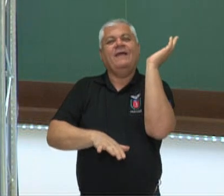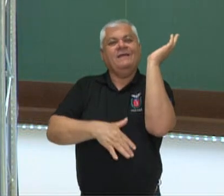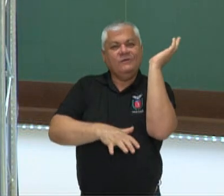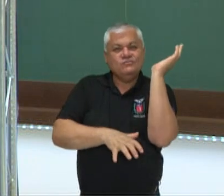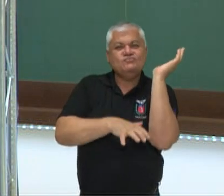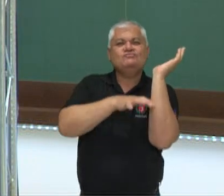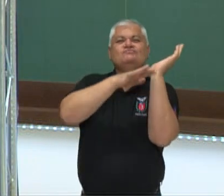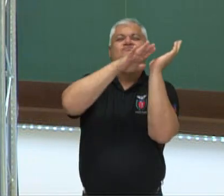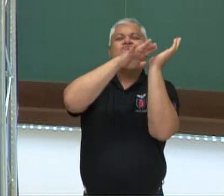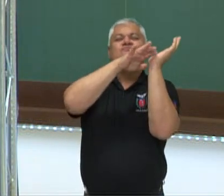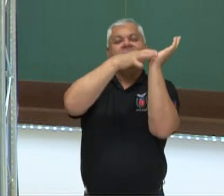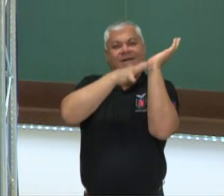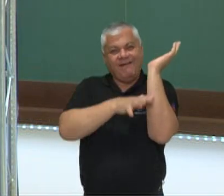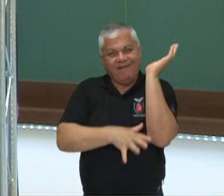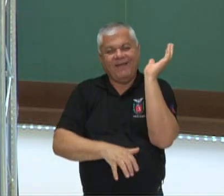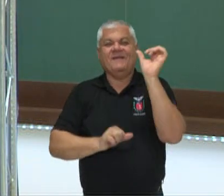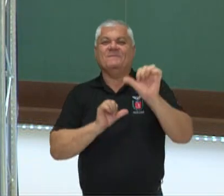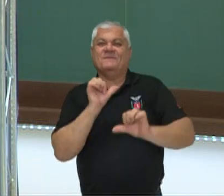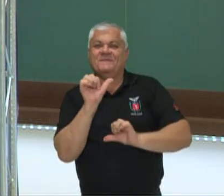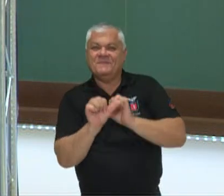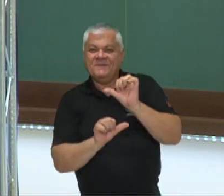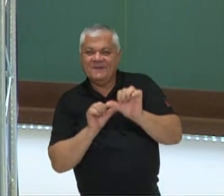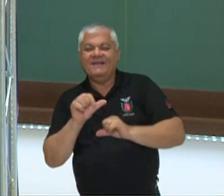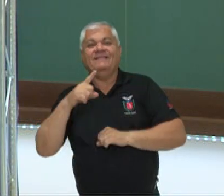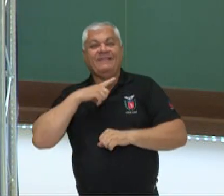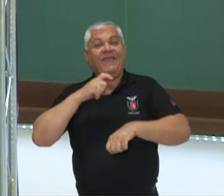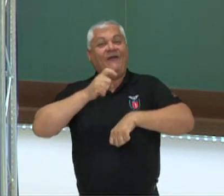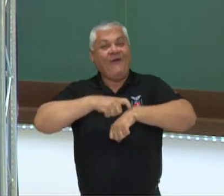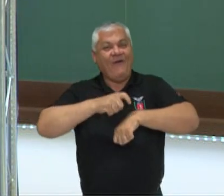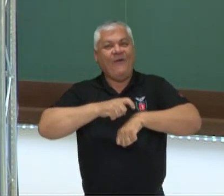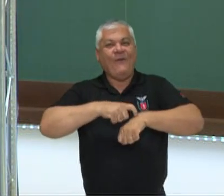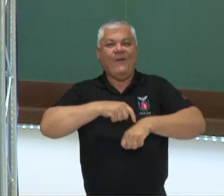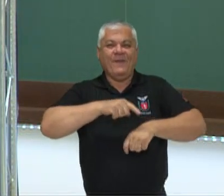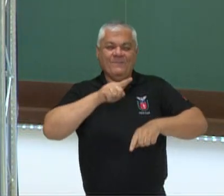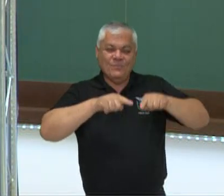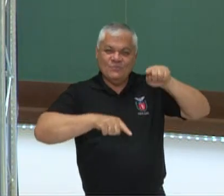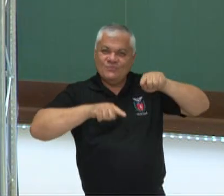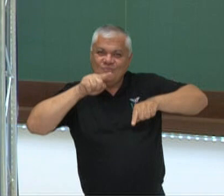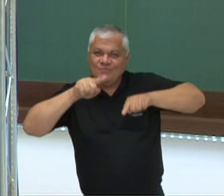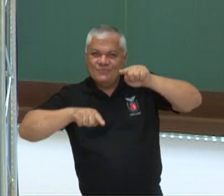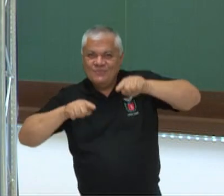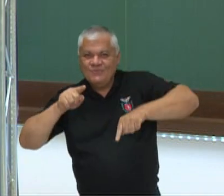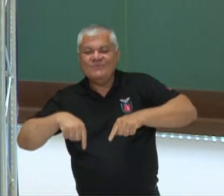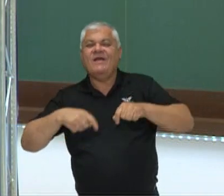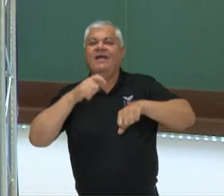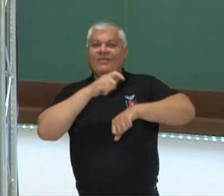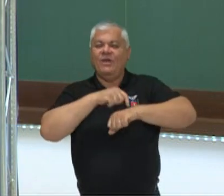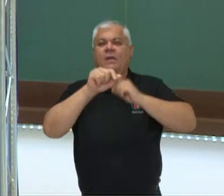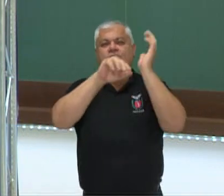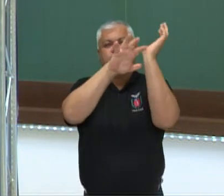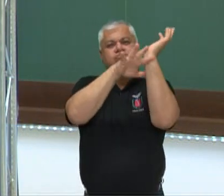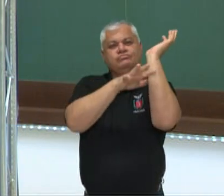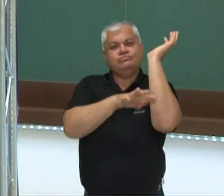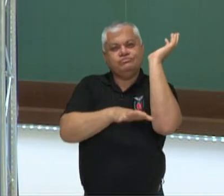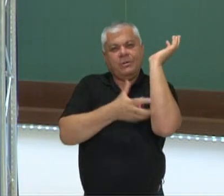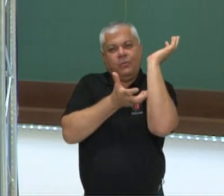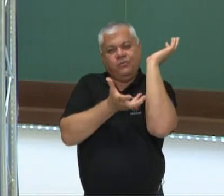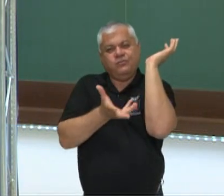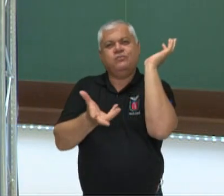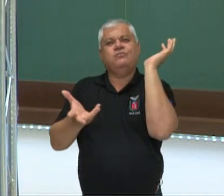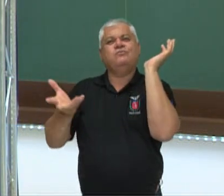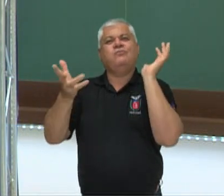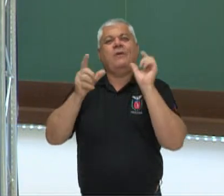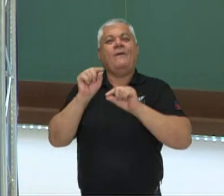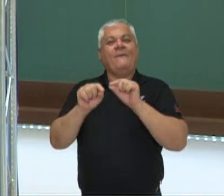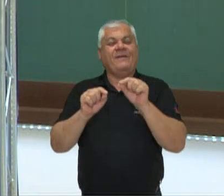apresenta momentos de alagados, mas momentos também em que ele está seco. Então isso faz com que esta área